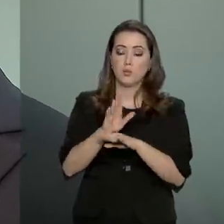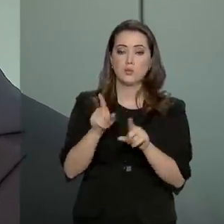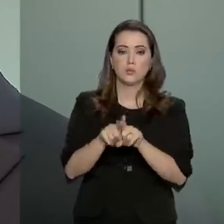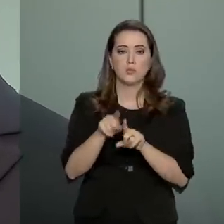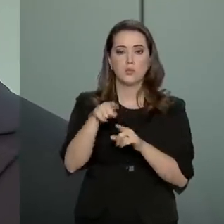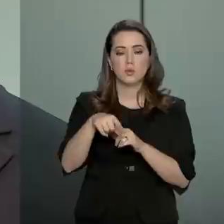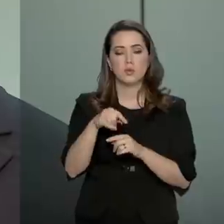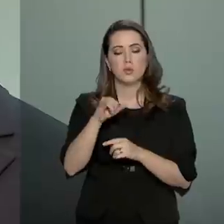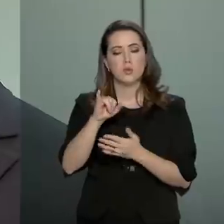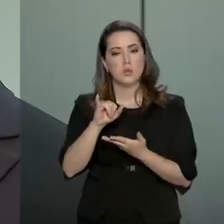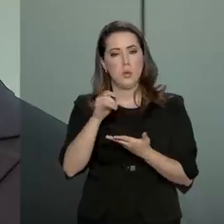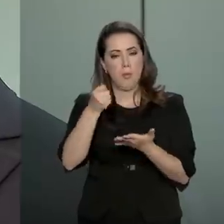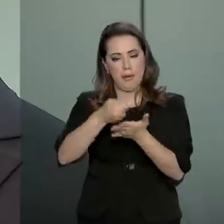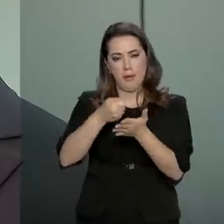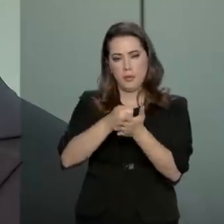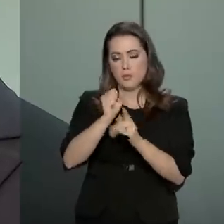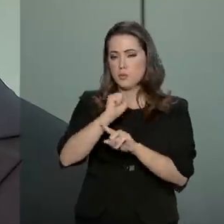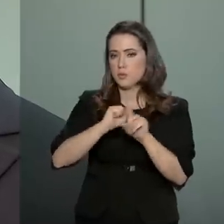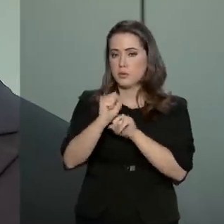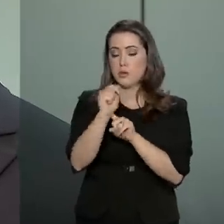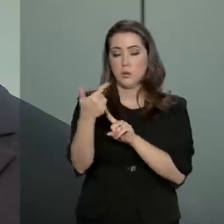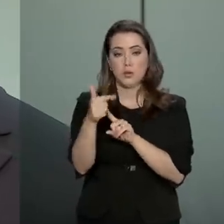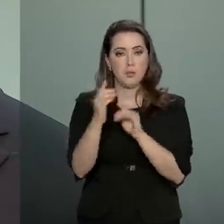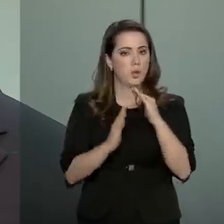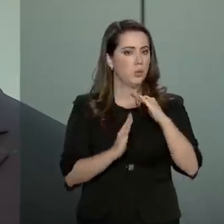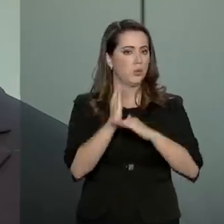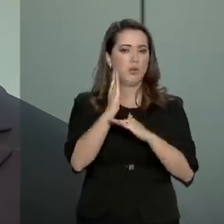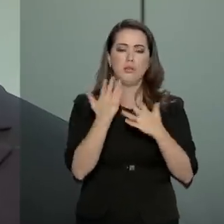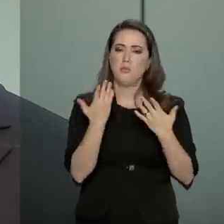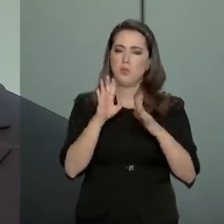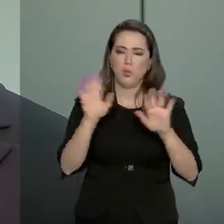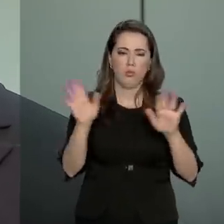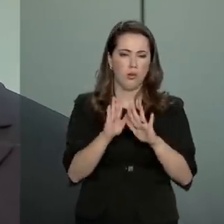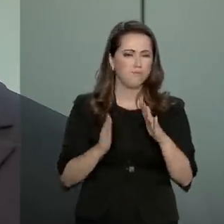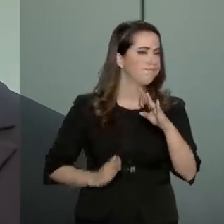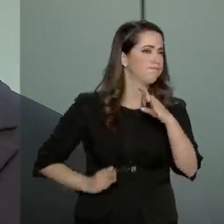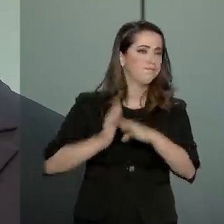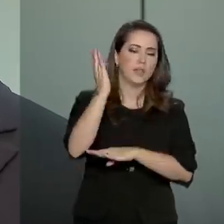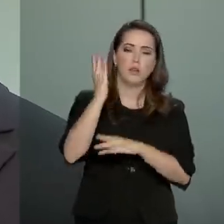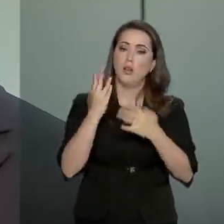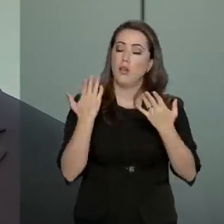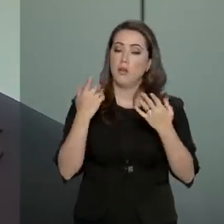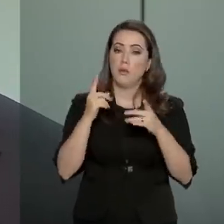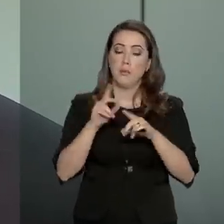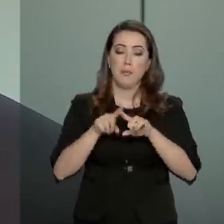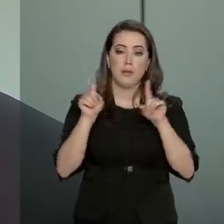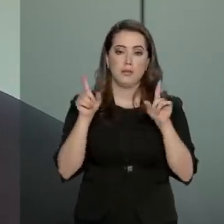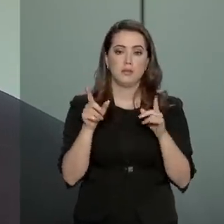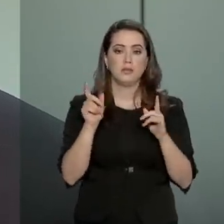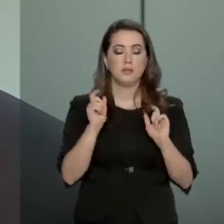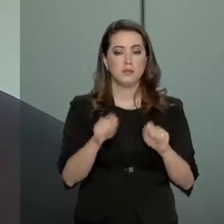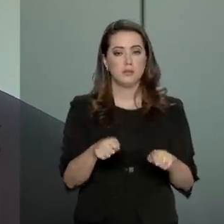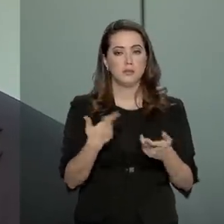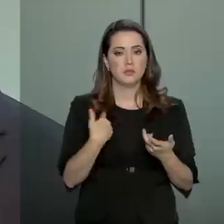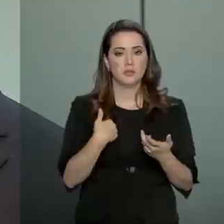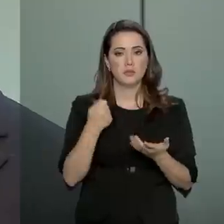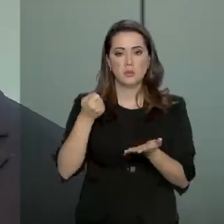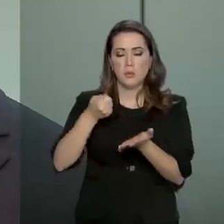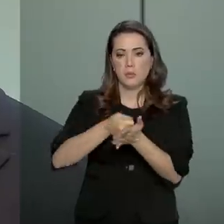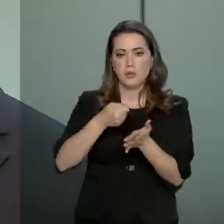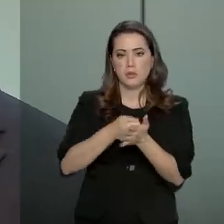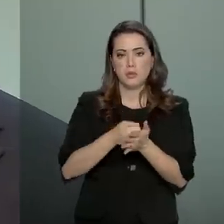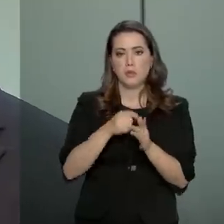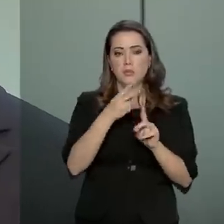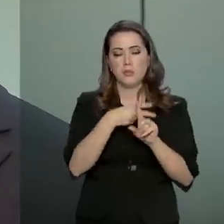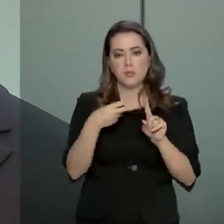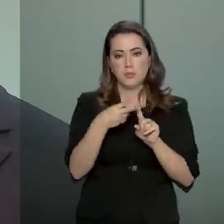social, que ela também não tem limite, exceto a contribuição de previdência